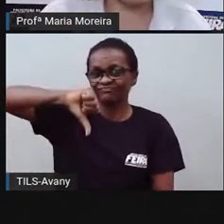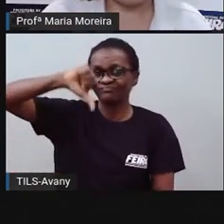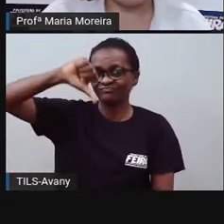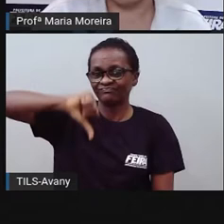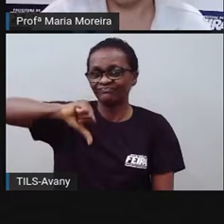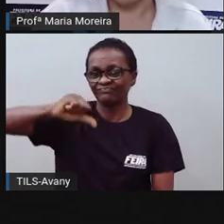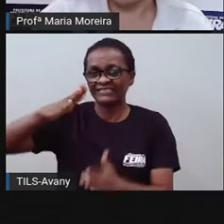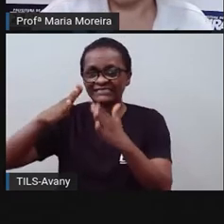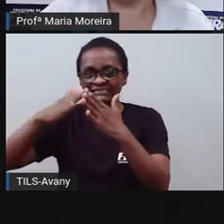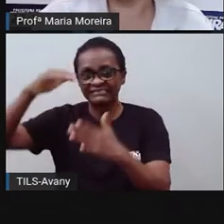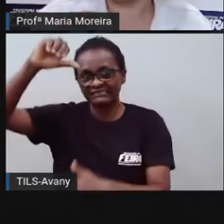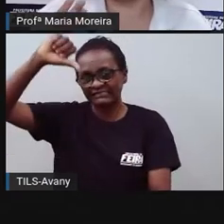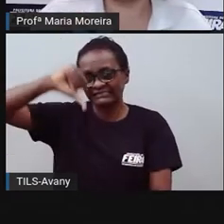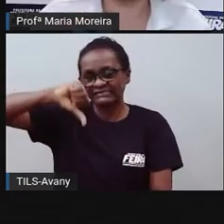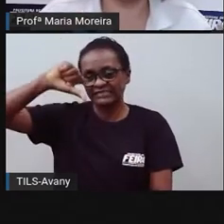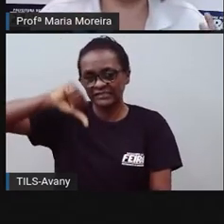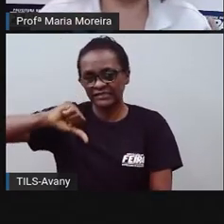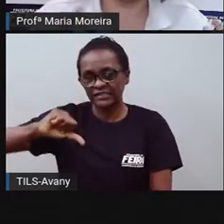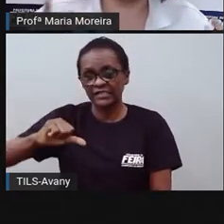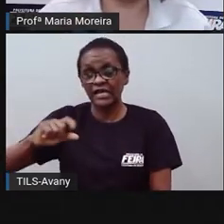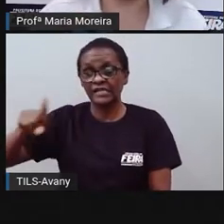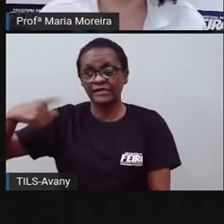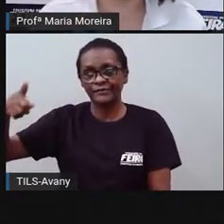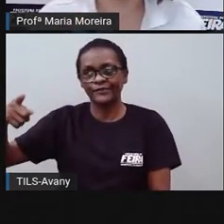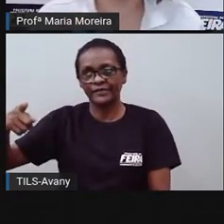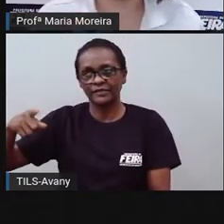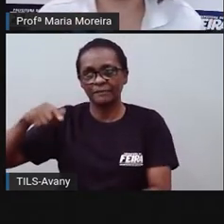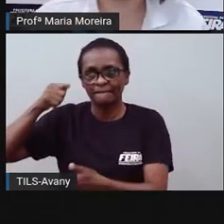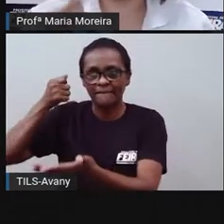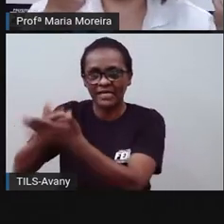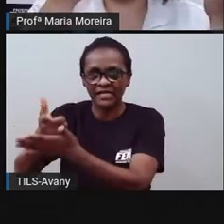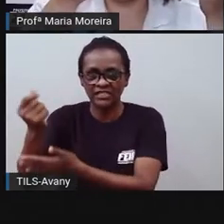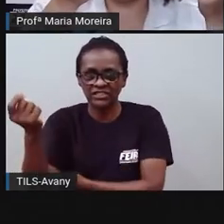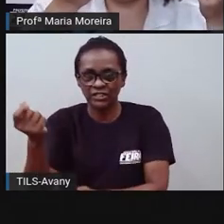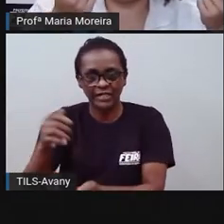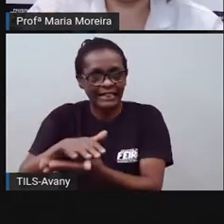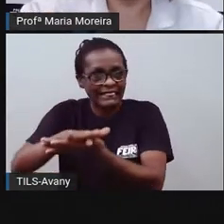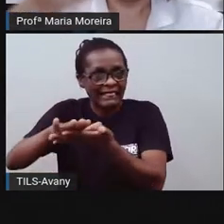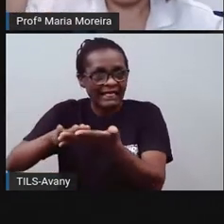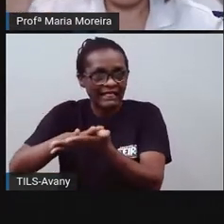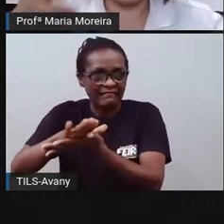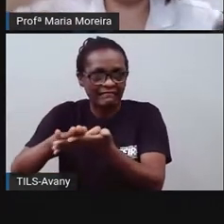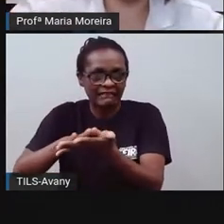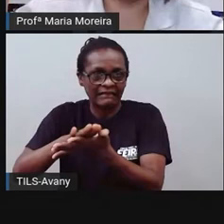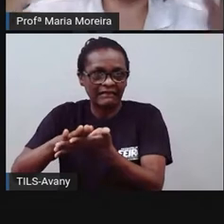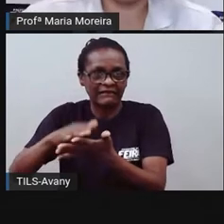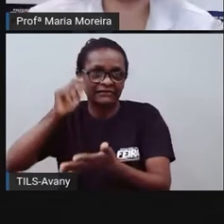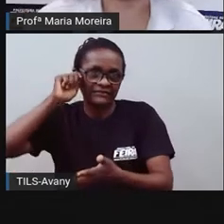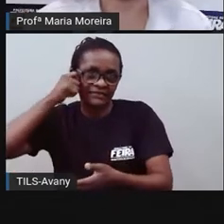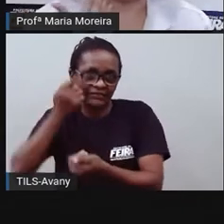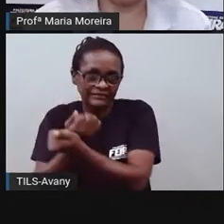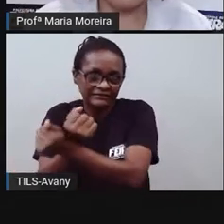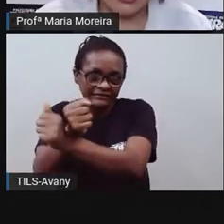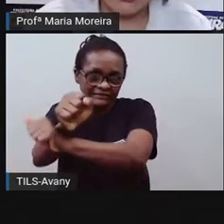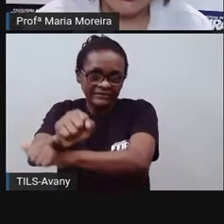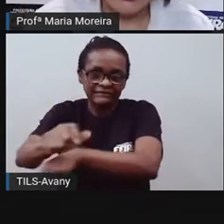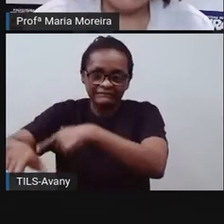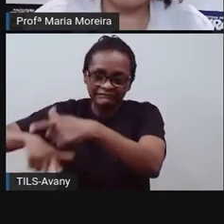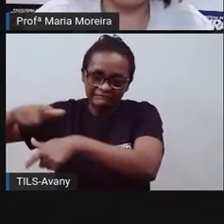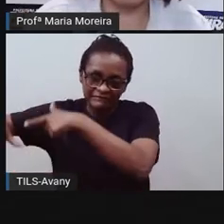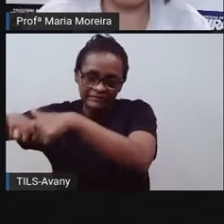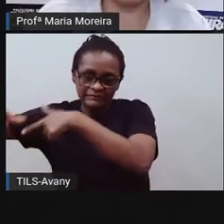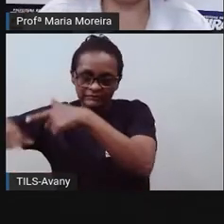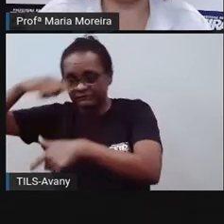como a gente já sabe. E isso aí fazia com que as pessoas que tinham dinheiro, elas conseguissem o quê? Ainda mais dinheiro.